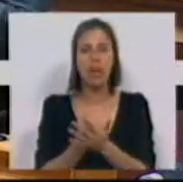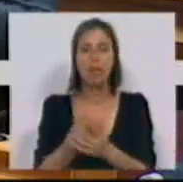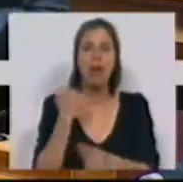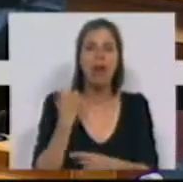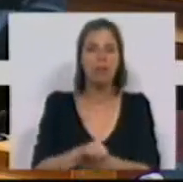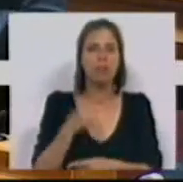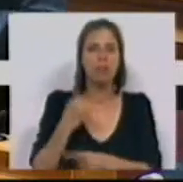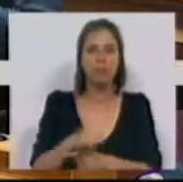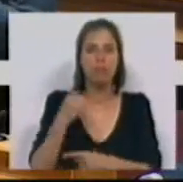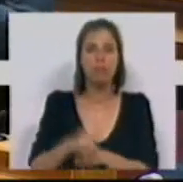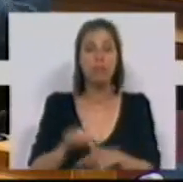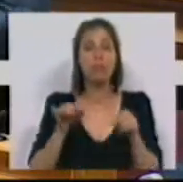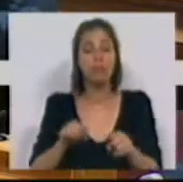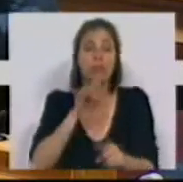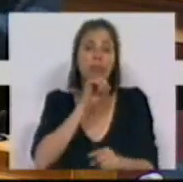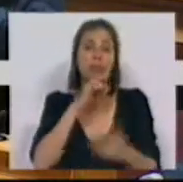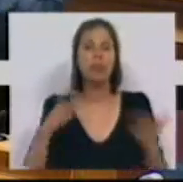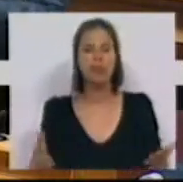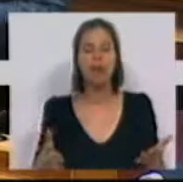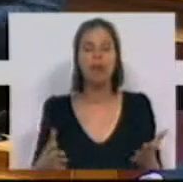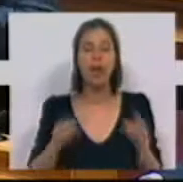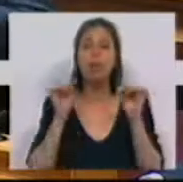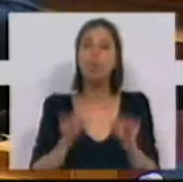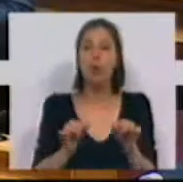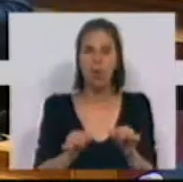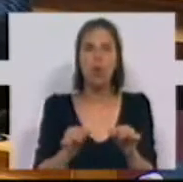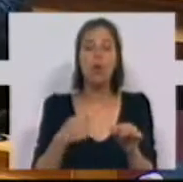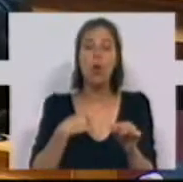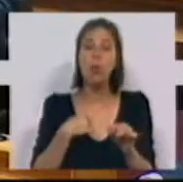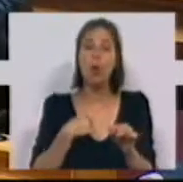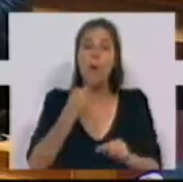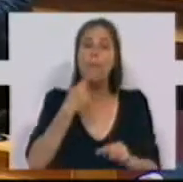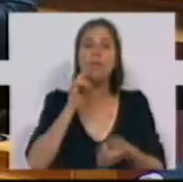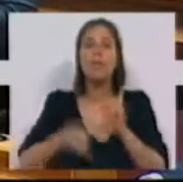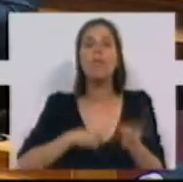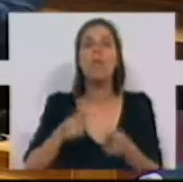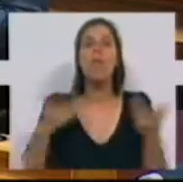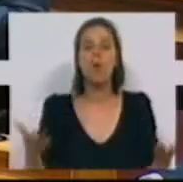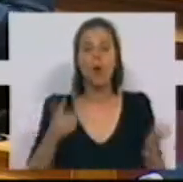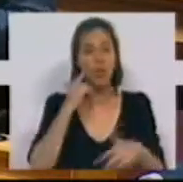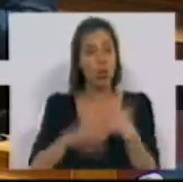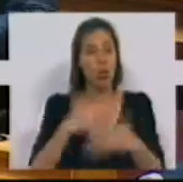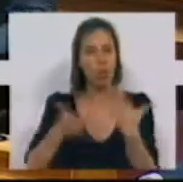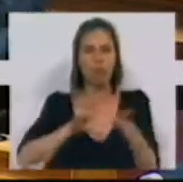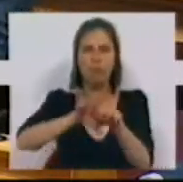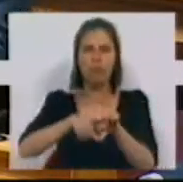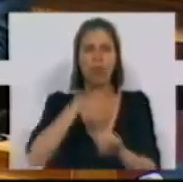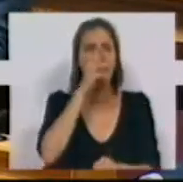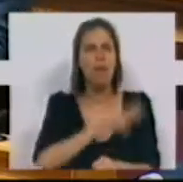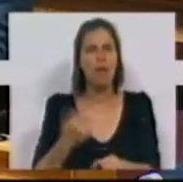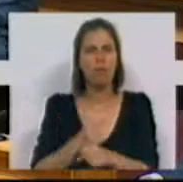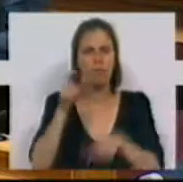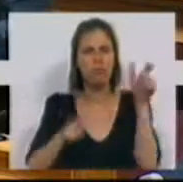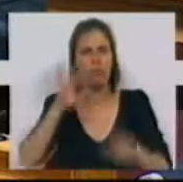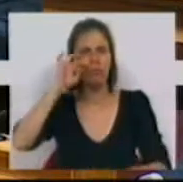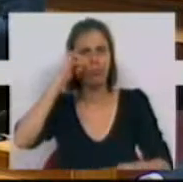negar esta possibilidade e, com isso, nós o que percebemos é que se continuam a destruir milhares de postos